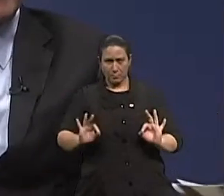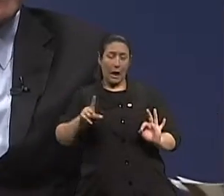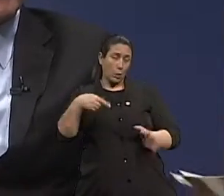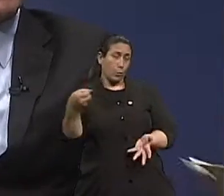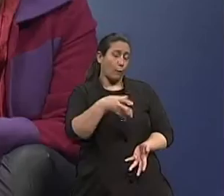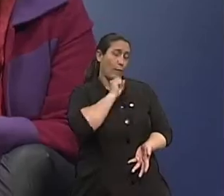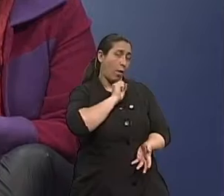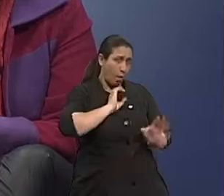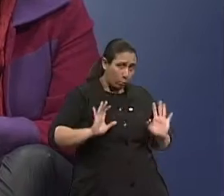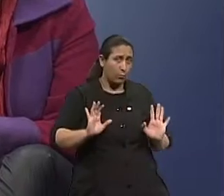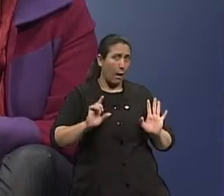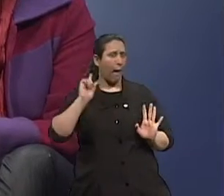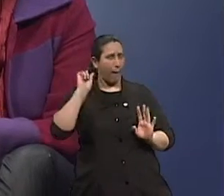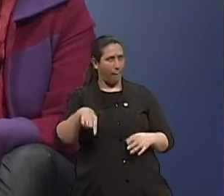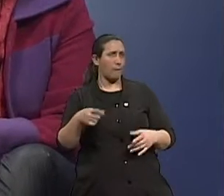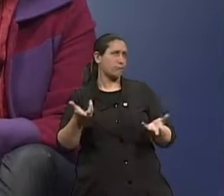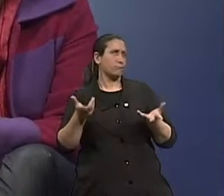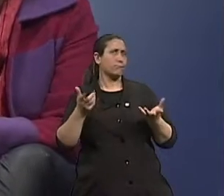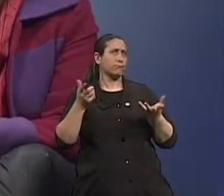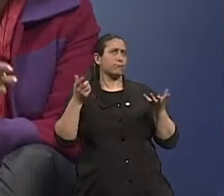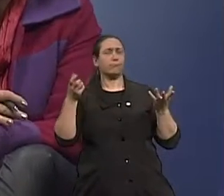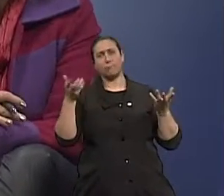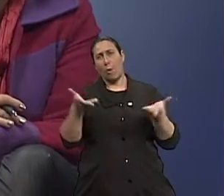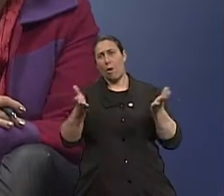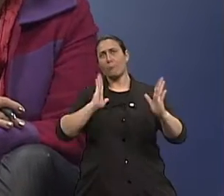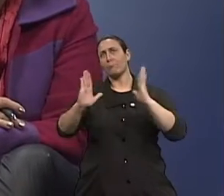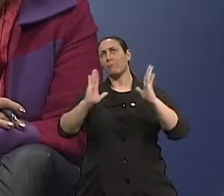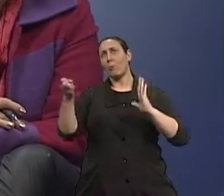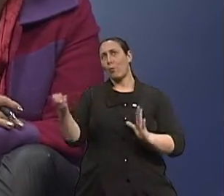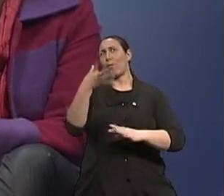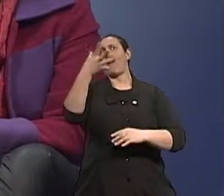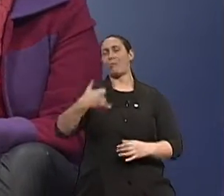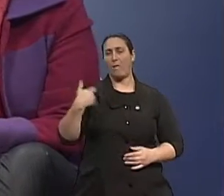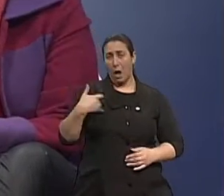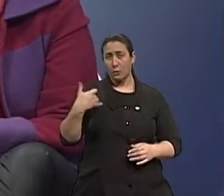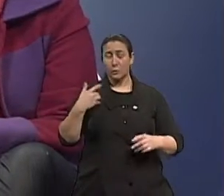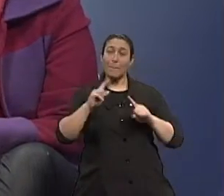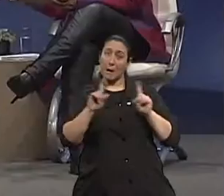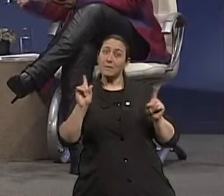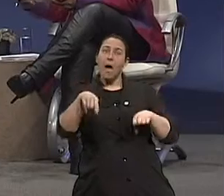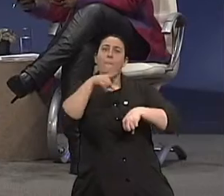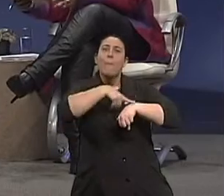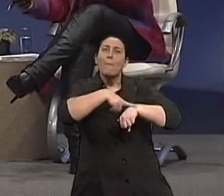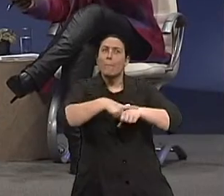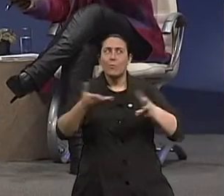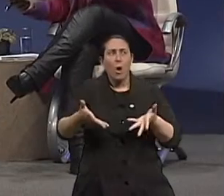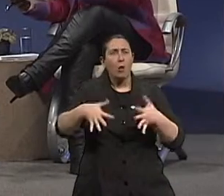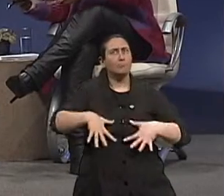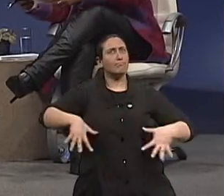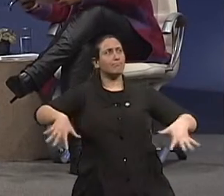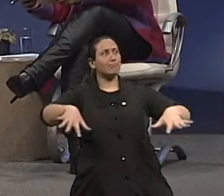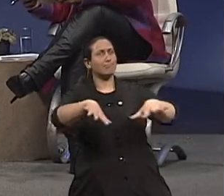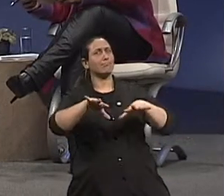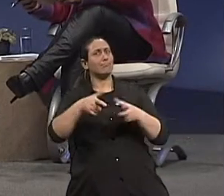velho, a moderna idade, né? Não precisa ser a melhor idade da vida de cada um, mas é uma moderna idade, né? É uma coisa